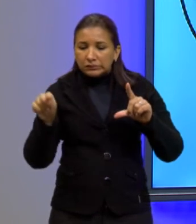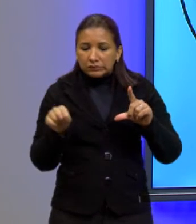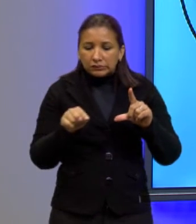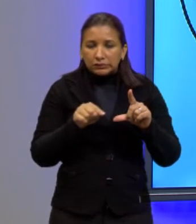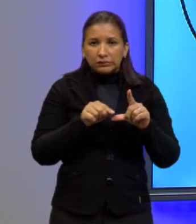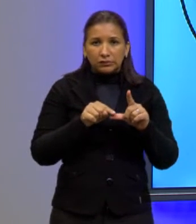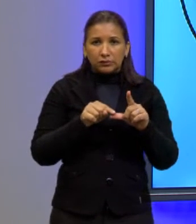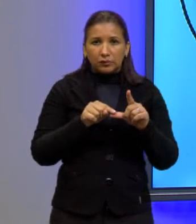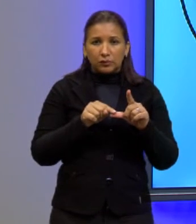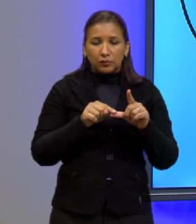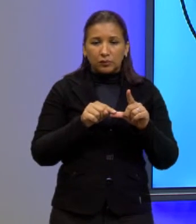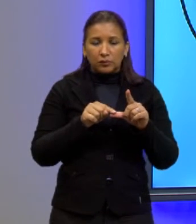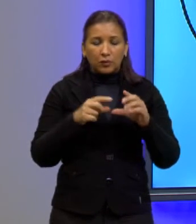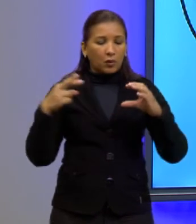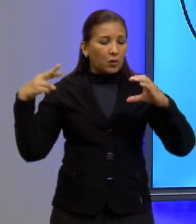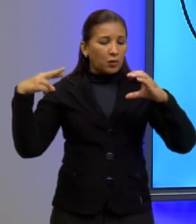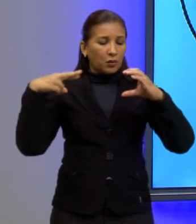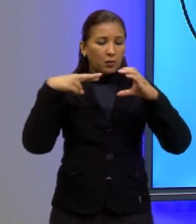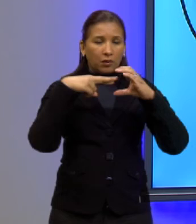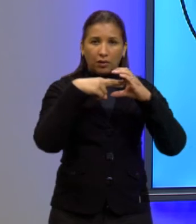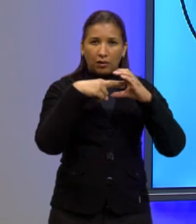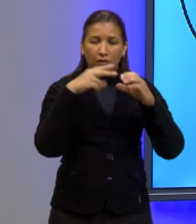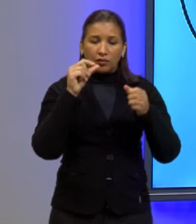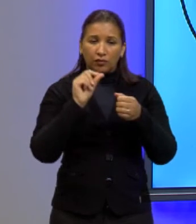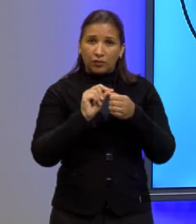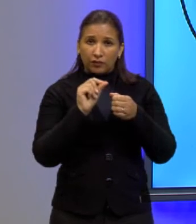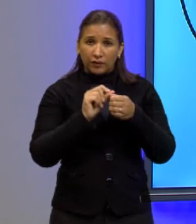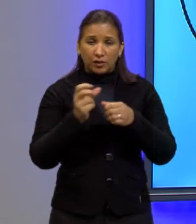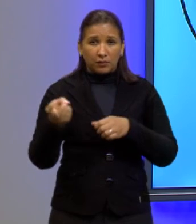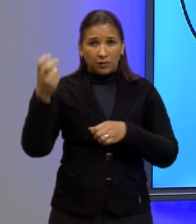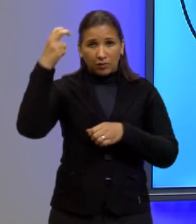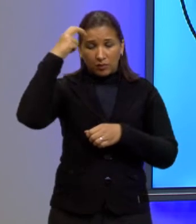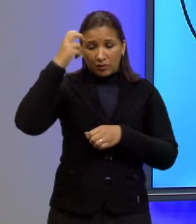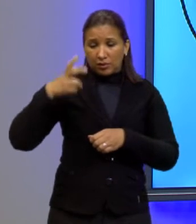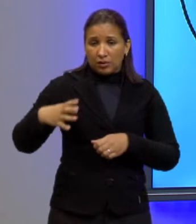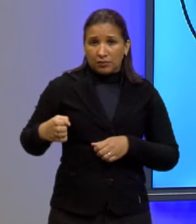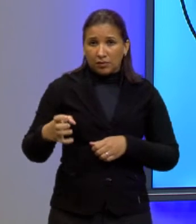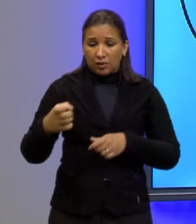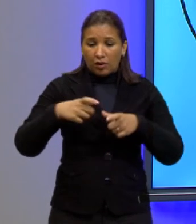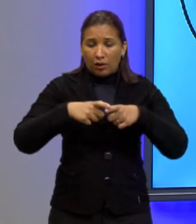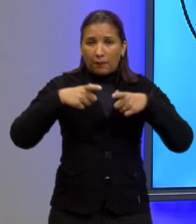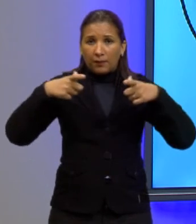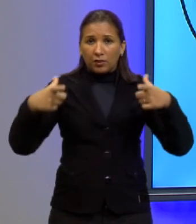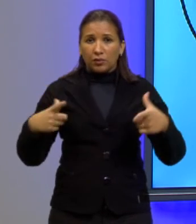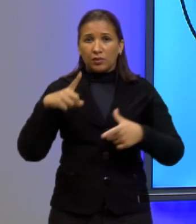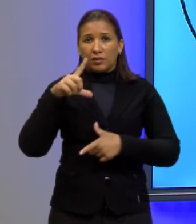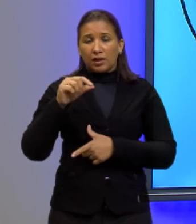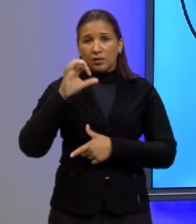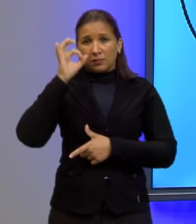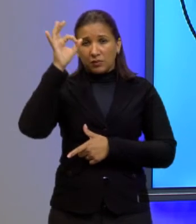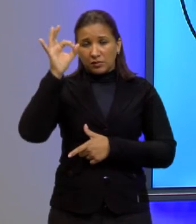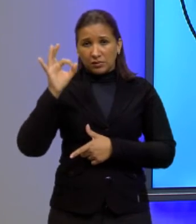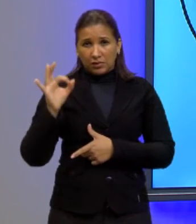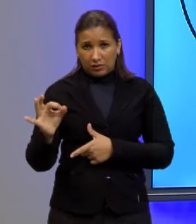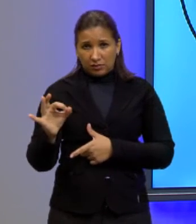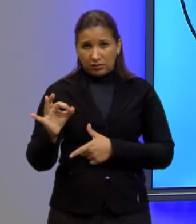o raio do círculo formado pela cultura de bactérias aumentou 10% a cada dia